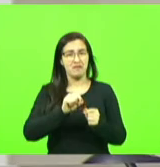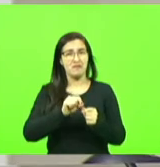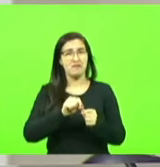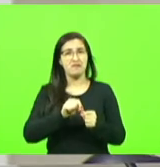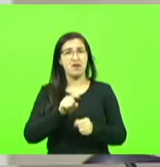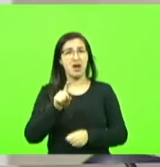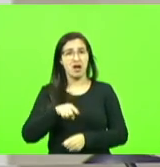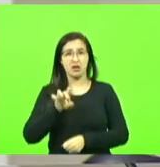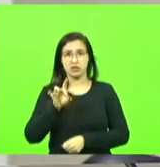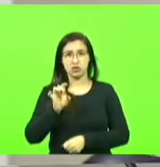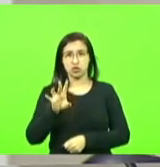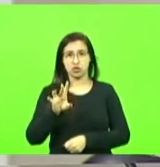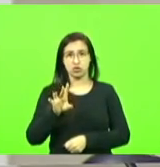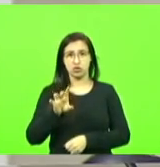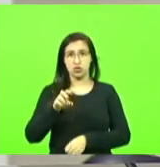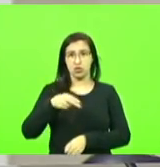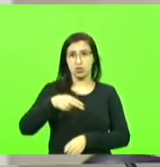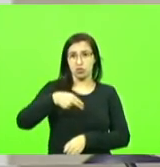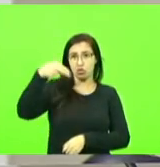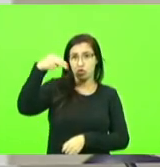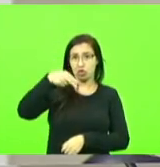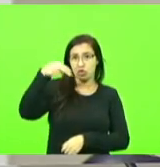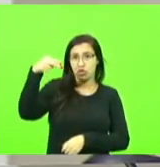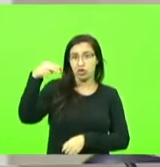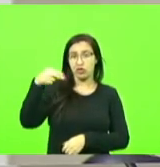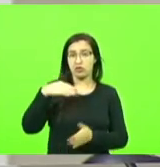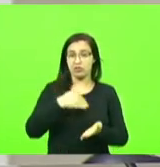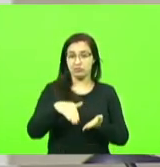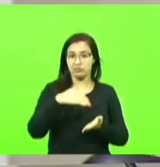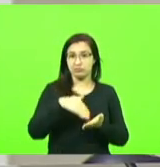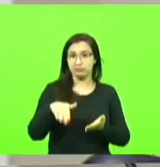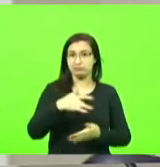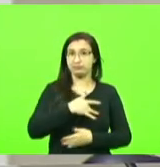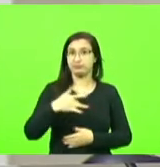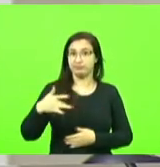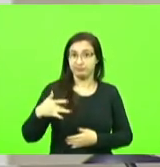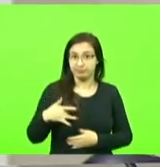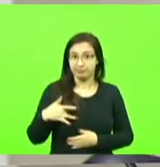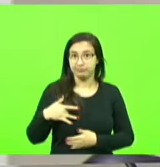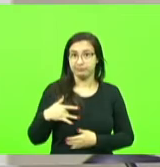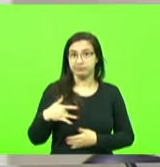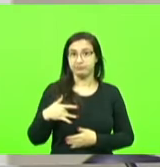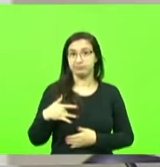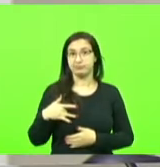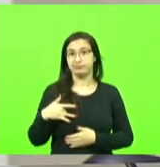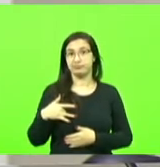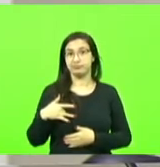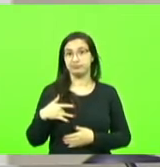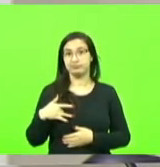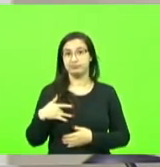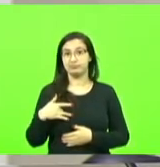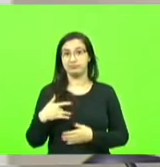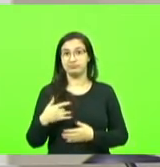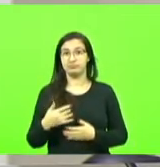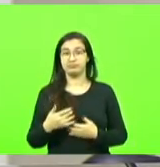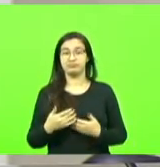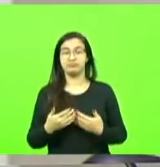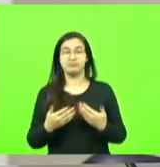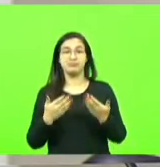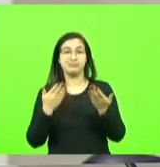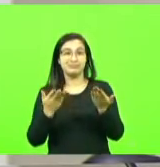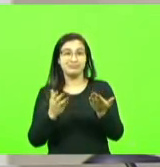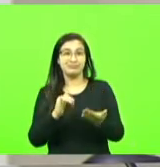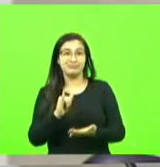estado do nordeste da Secretaria da Saúde um um meio modelo um meio teste o